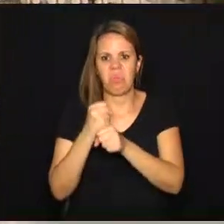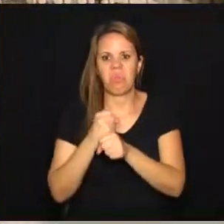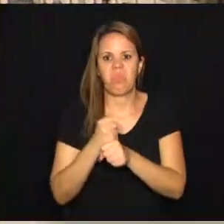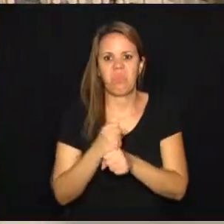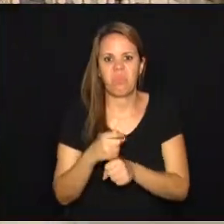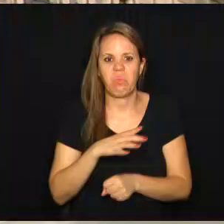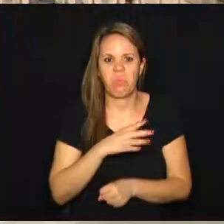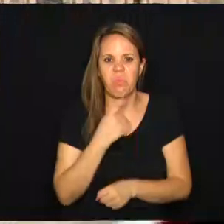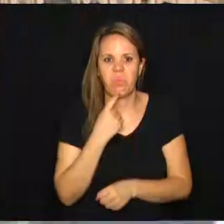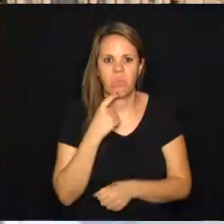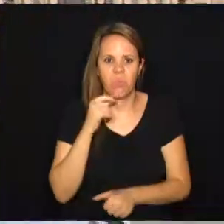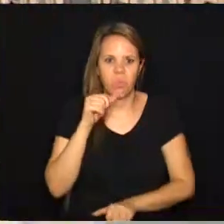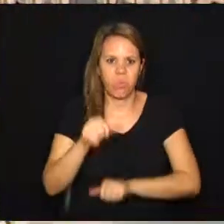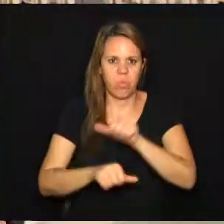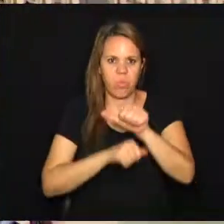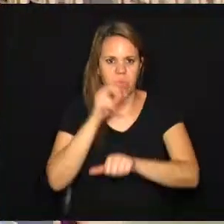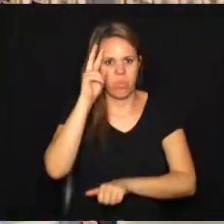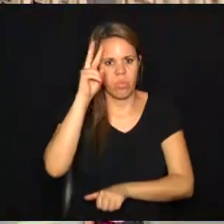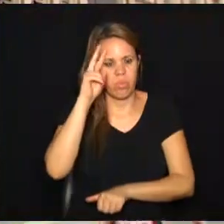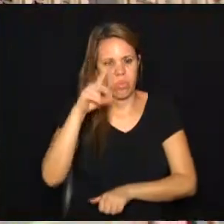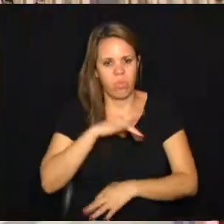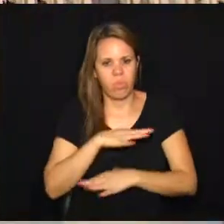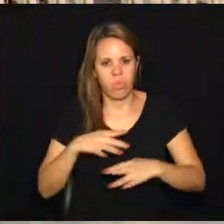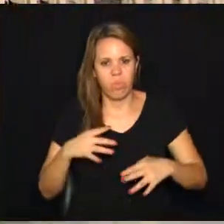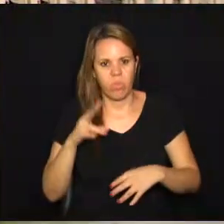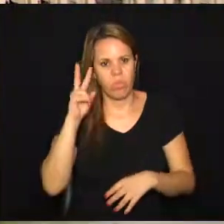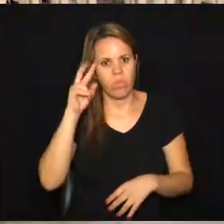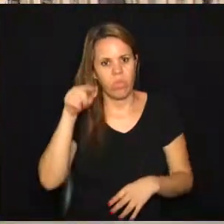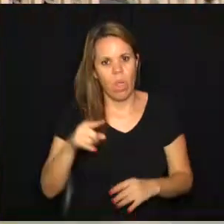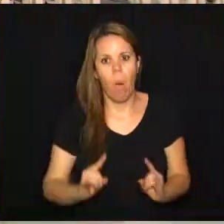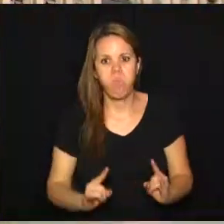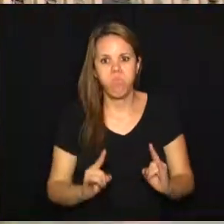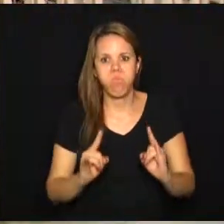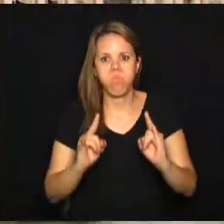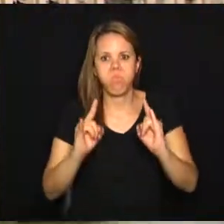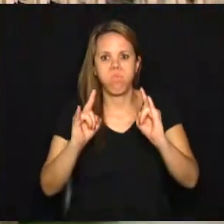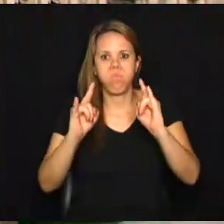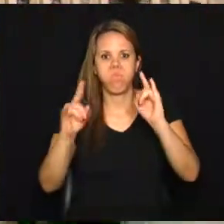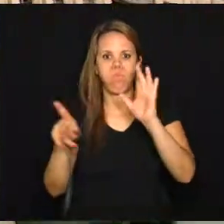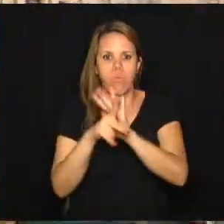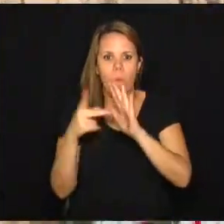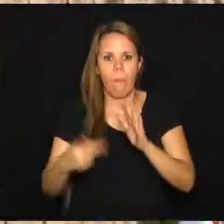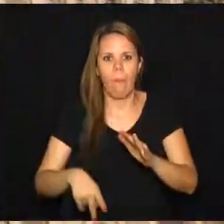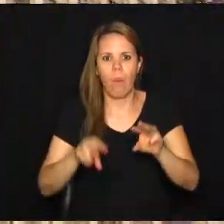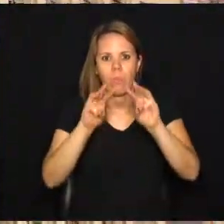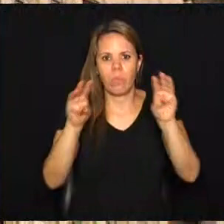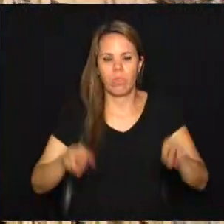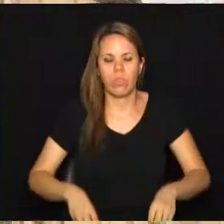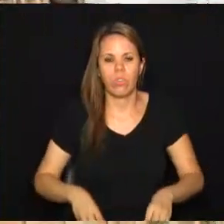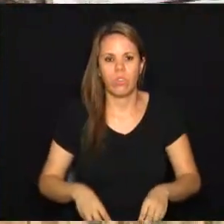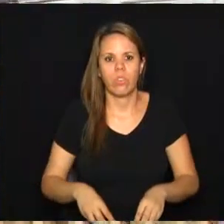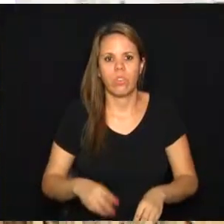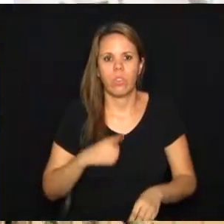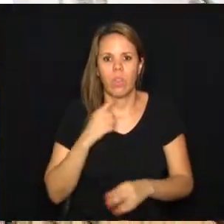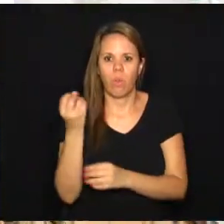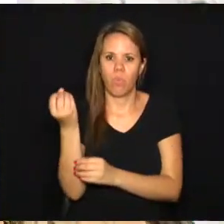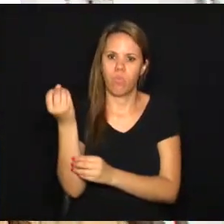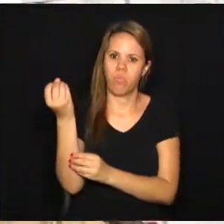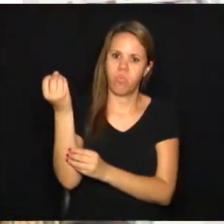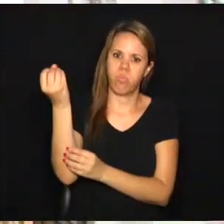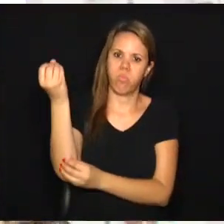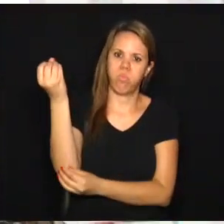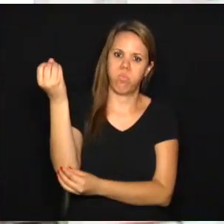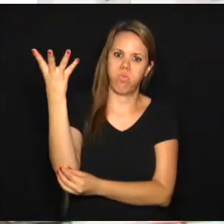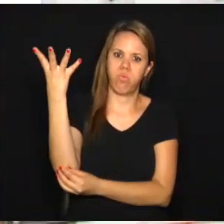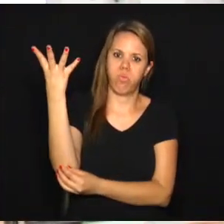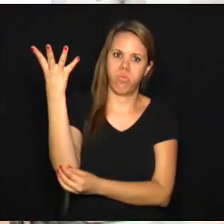Campinas e transformou a história da cidade. Esse prédio é tombado pelo patrimônio histórico, inclusive com a chaminé lá em cima, que dá para